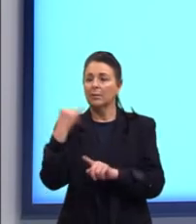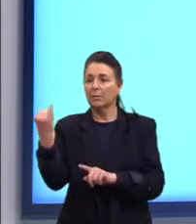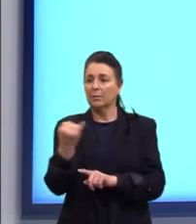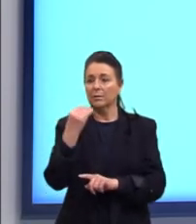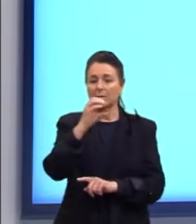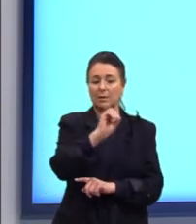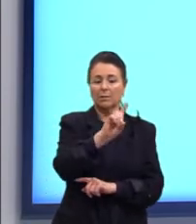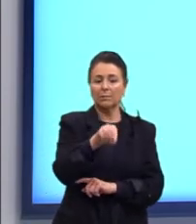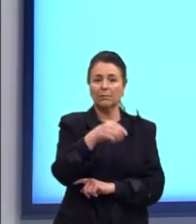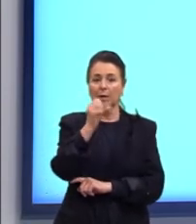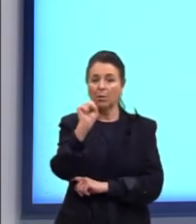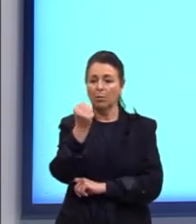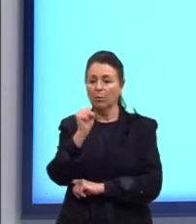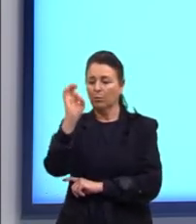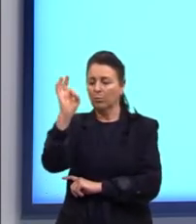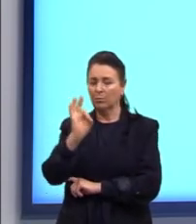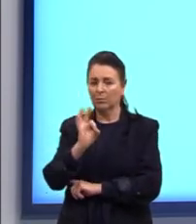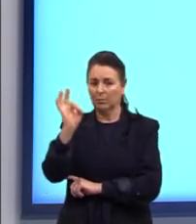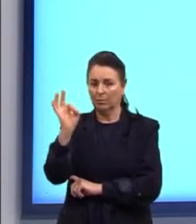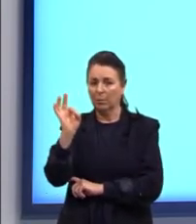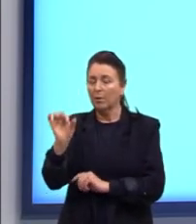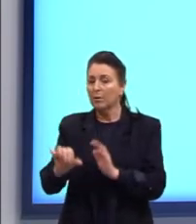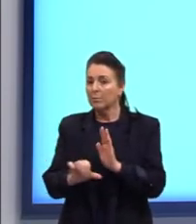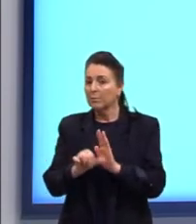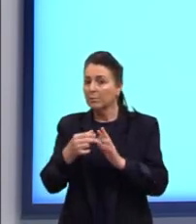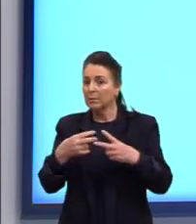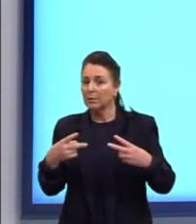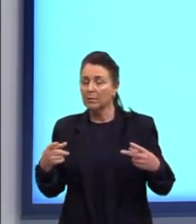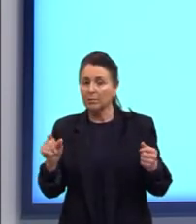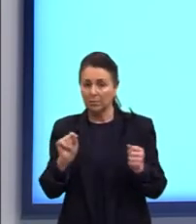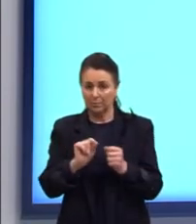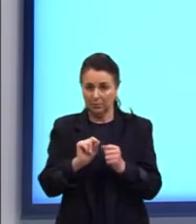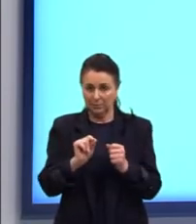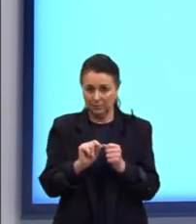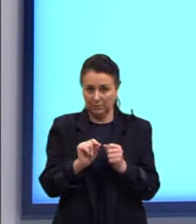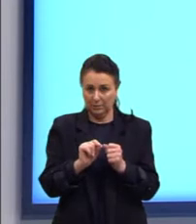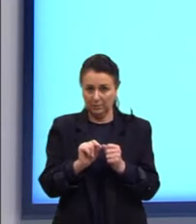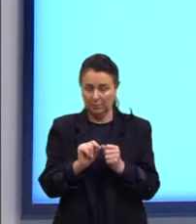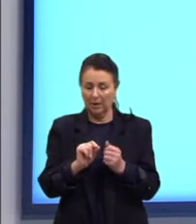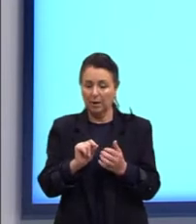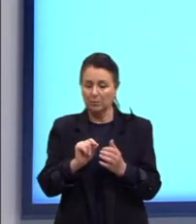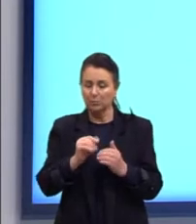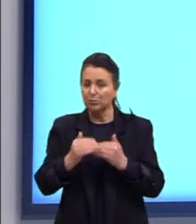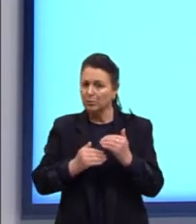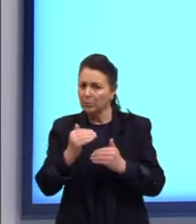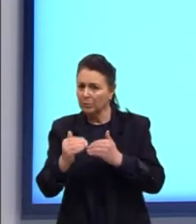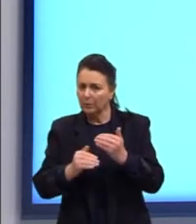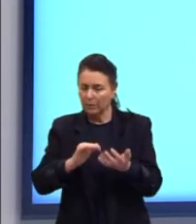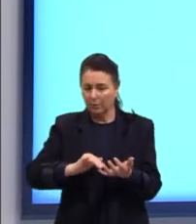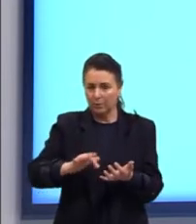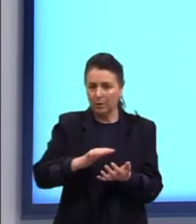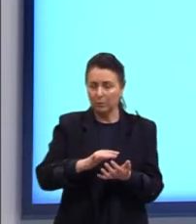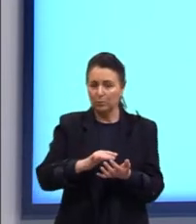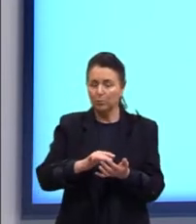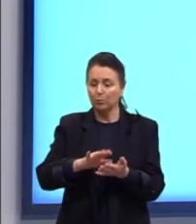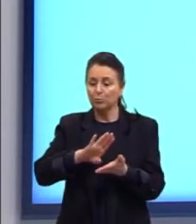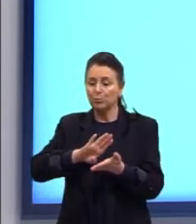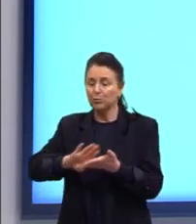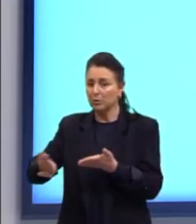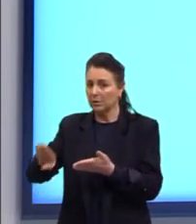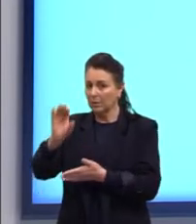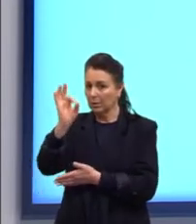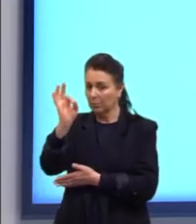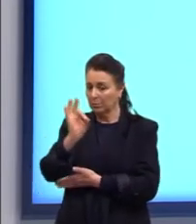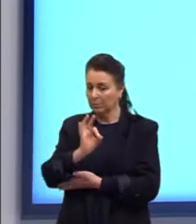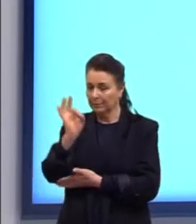,8%. A primeira coisa que a gente faz para desenvolver o cálculo, é tirar, então, o símbolo de porcentagem.